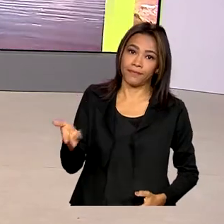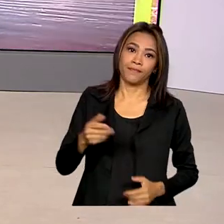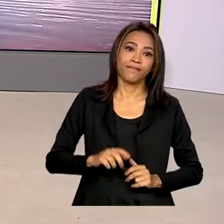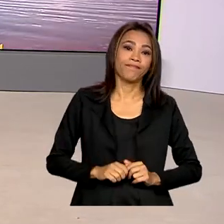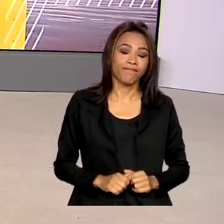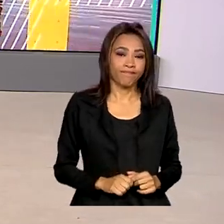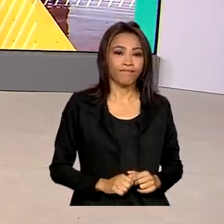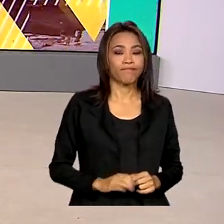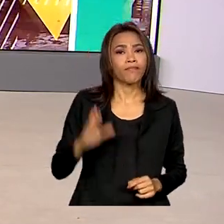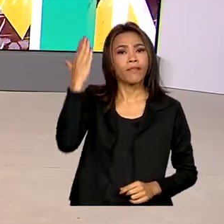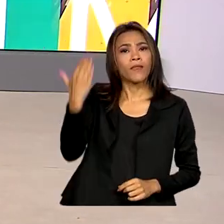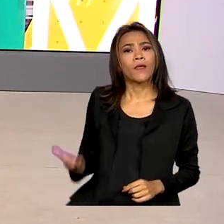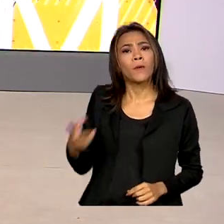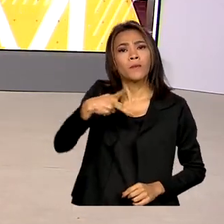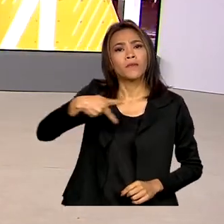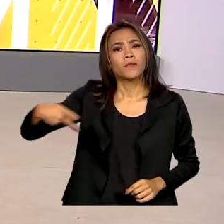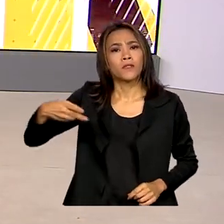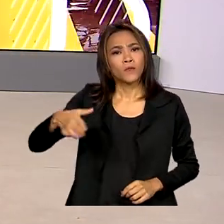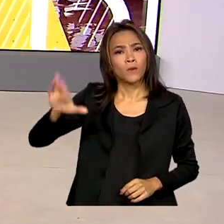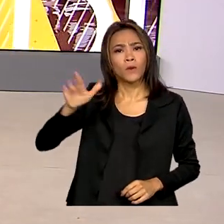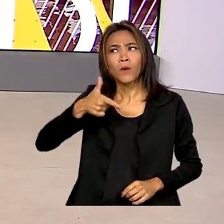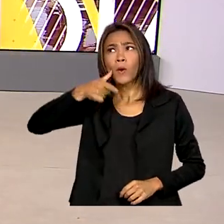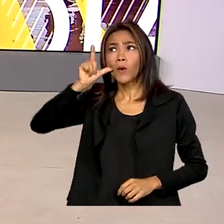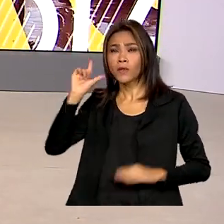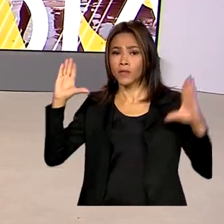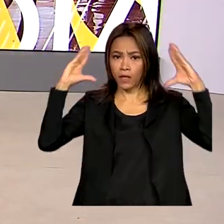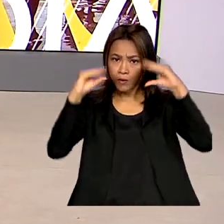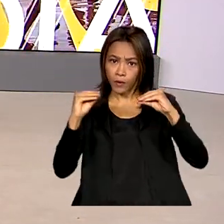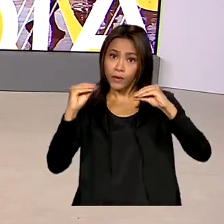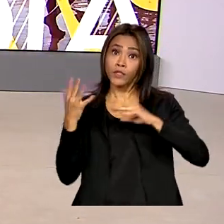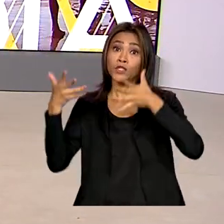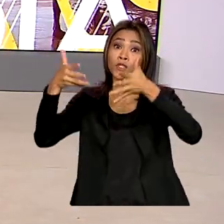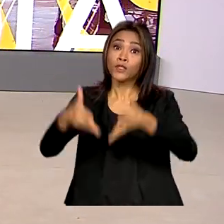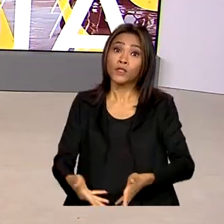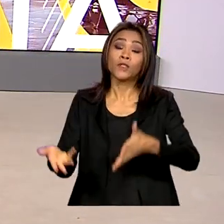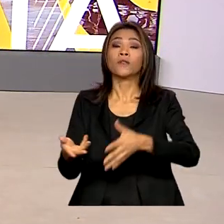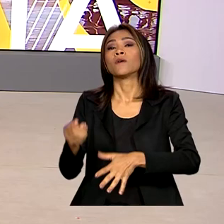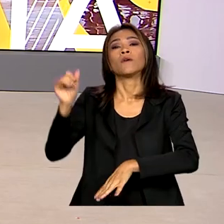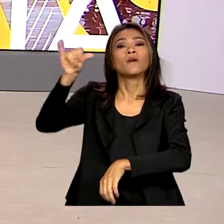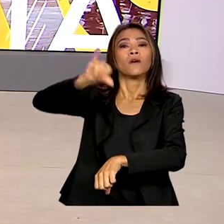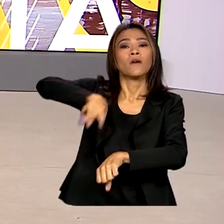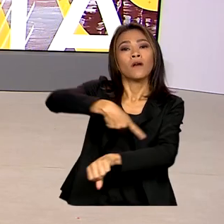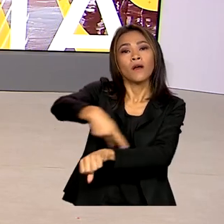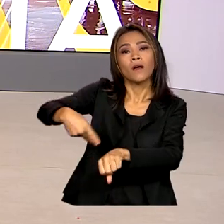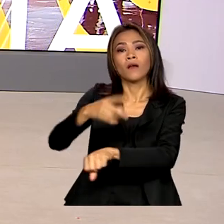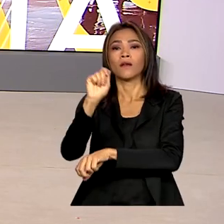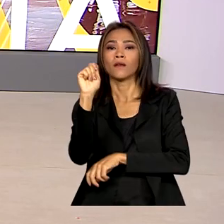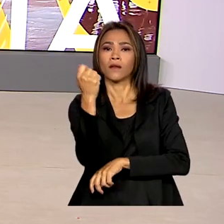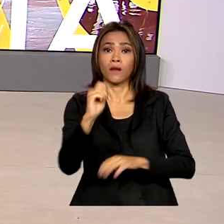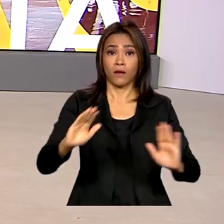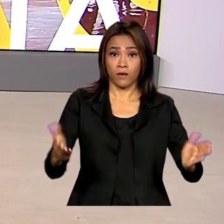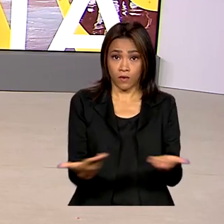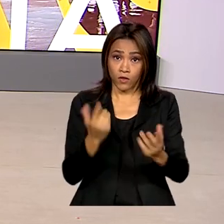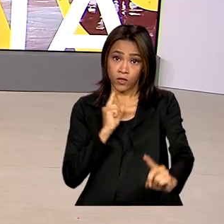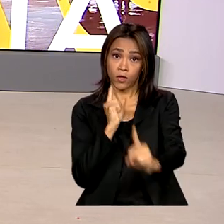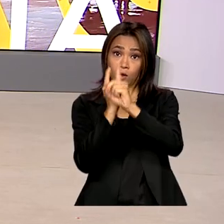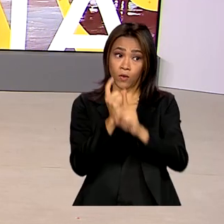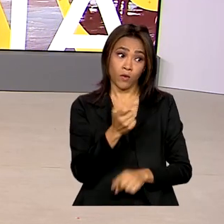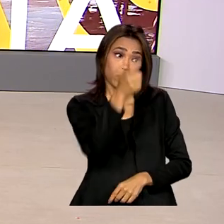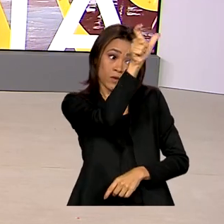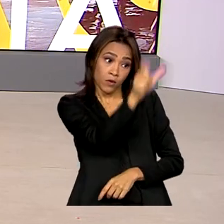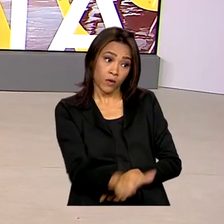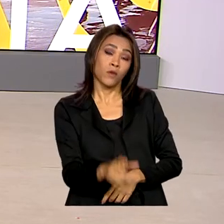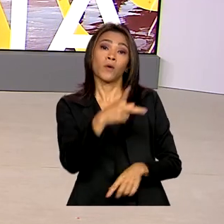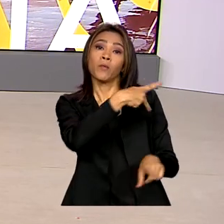O presidente Lula desembarcou ontem à noite em Buenos Aires, na Argentina. Hoje, ele tem encontro com o presidente Alberto